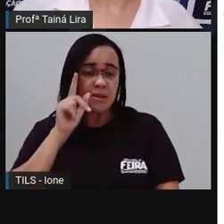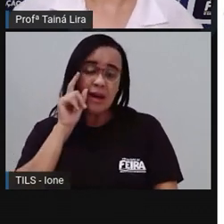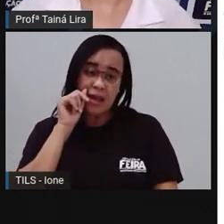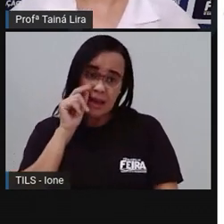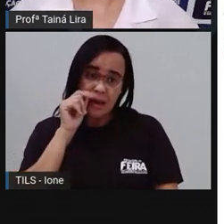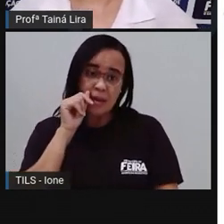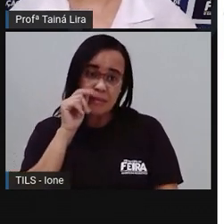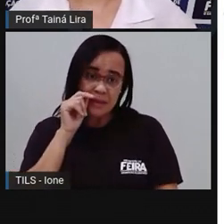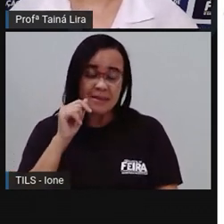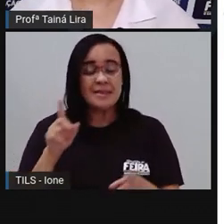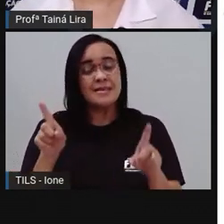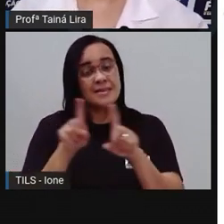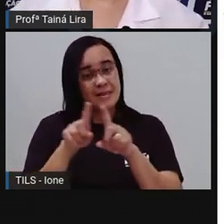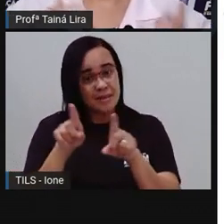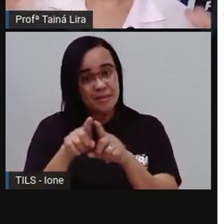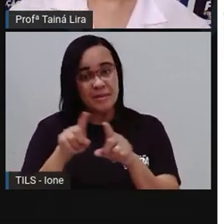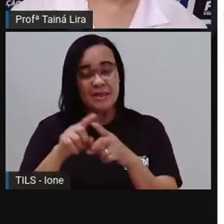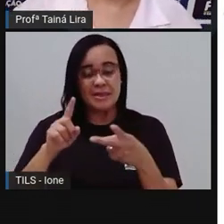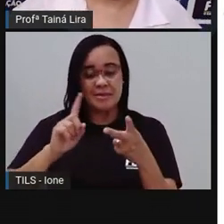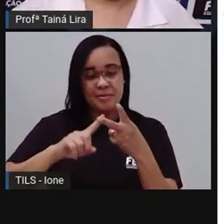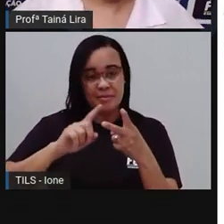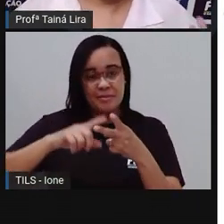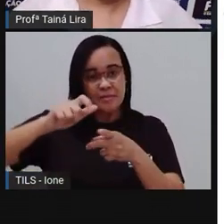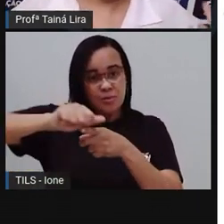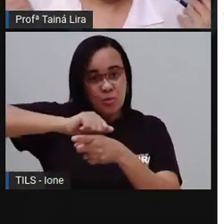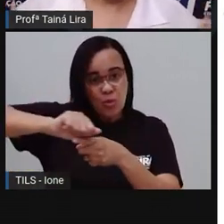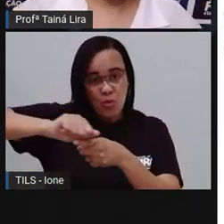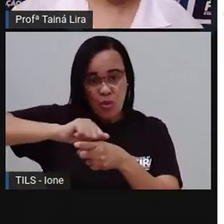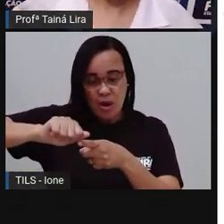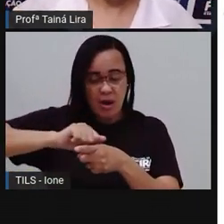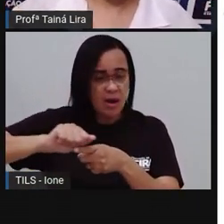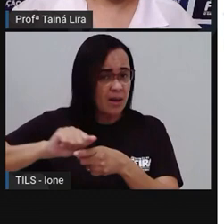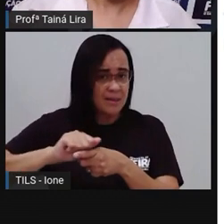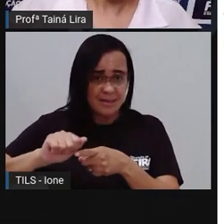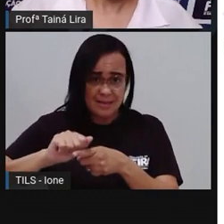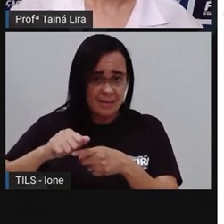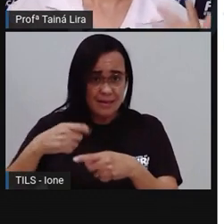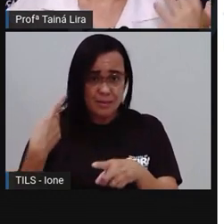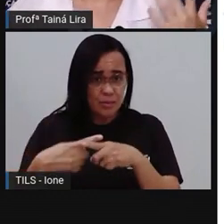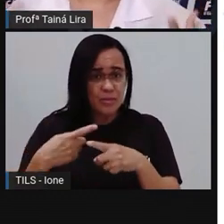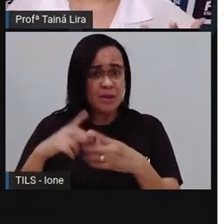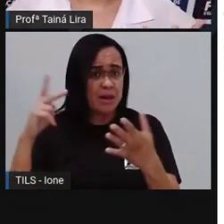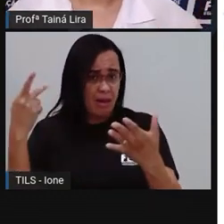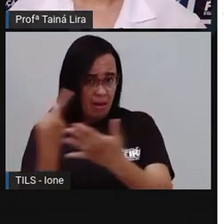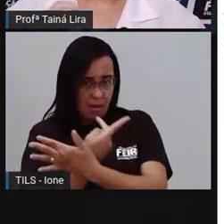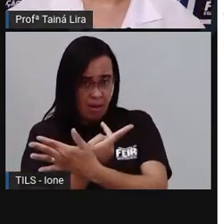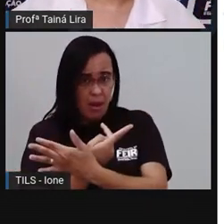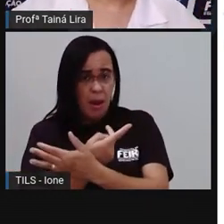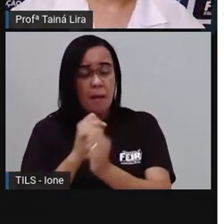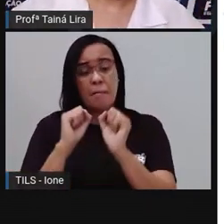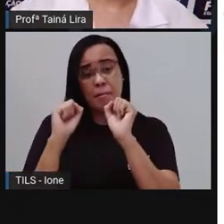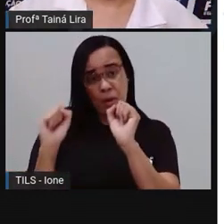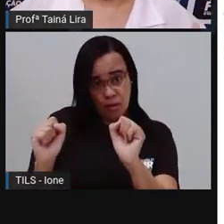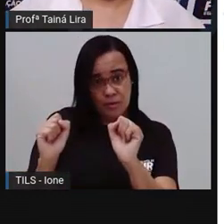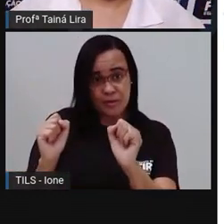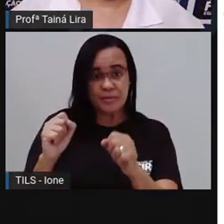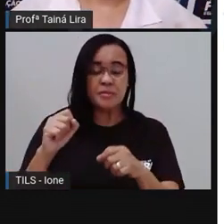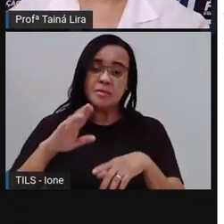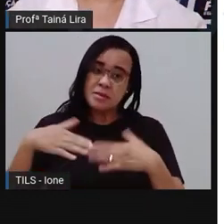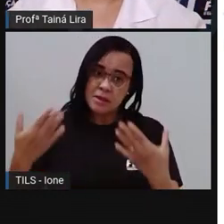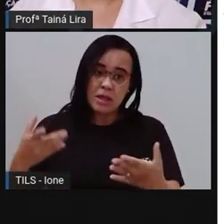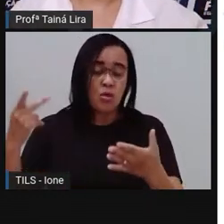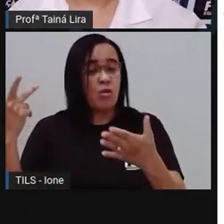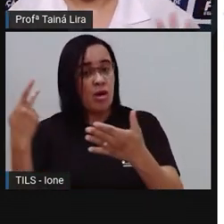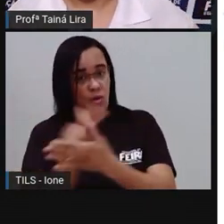Borracha, ou Pró, por quê? Porque é normal, gente, errar. Até a Pró erra, viu? Então, ó, errou, apaga.